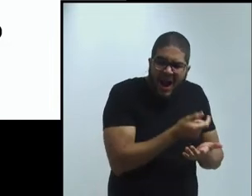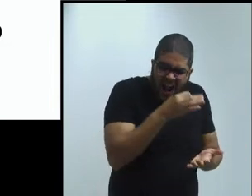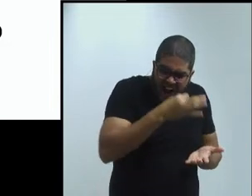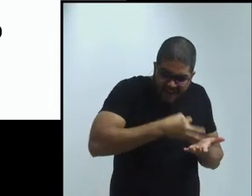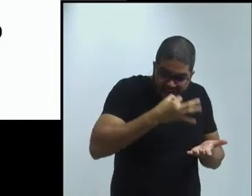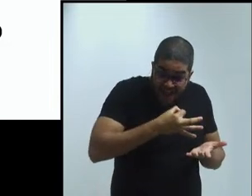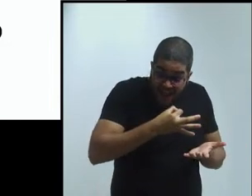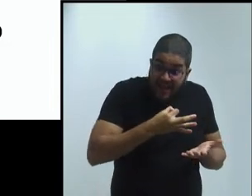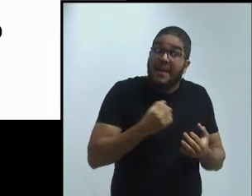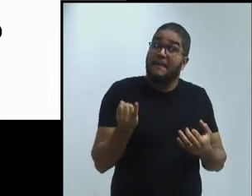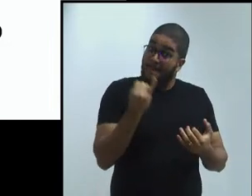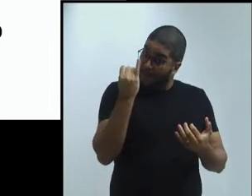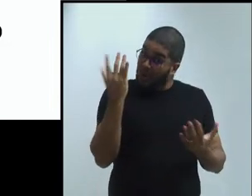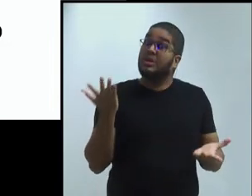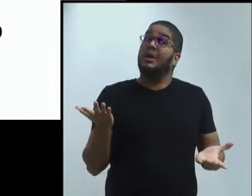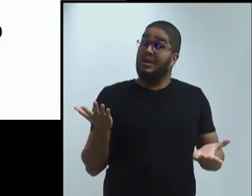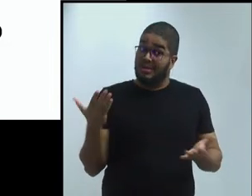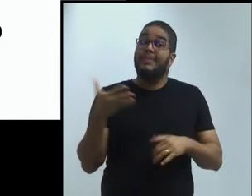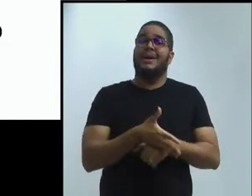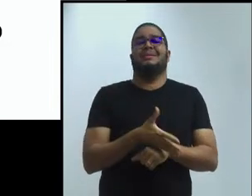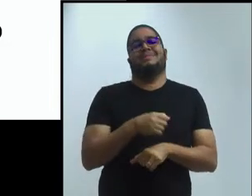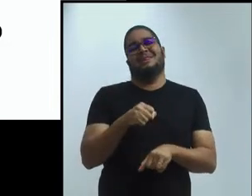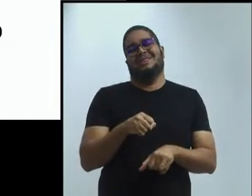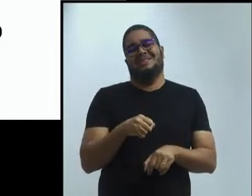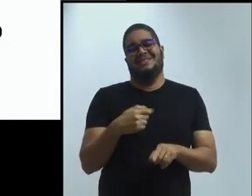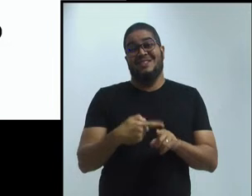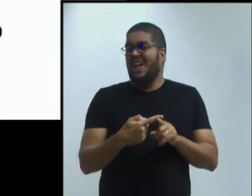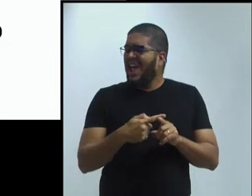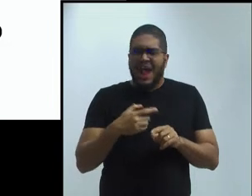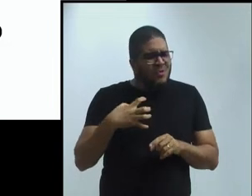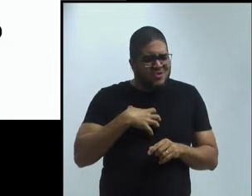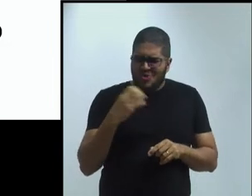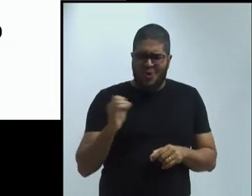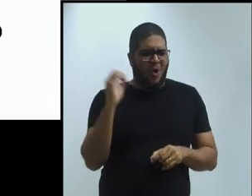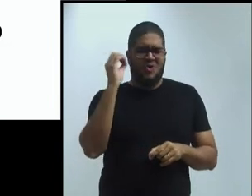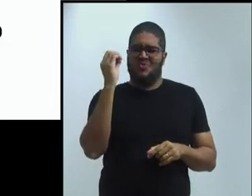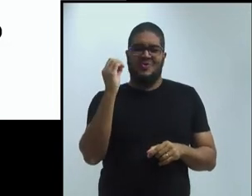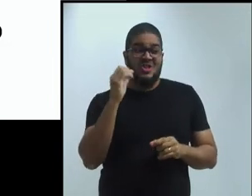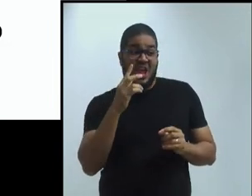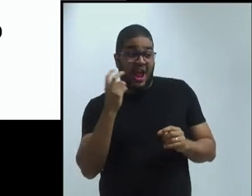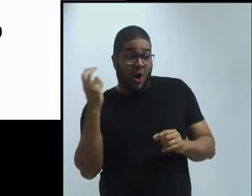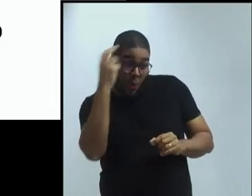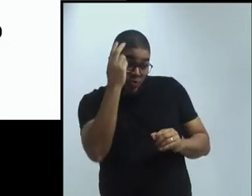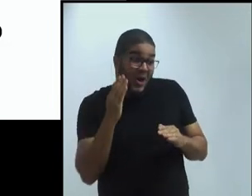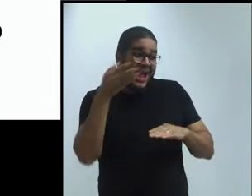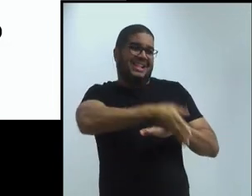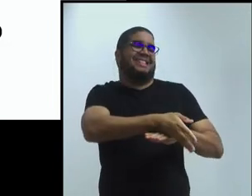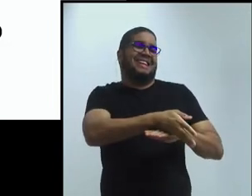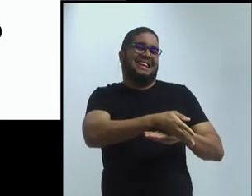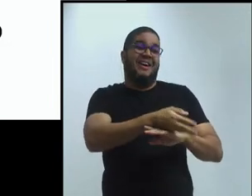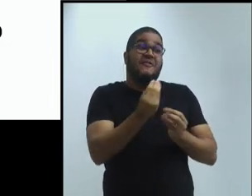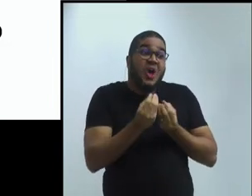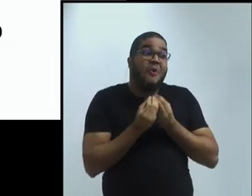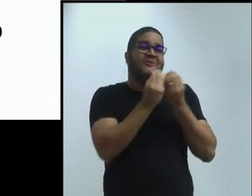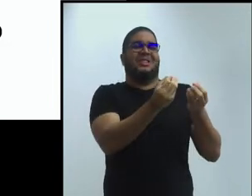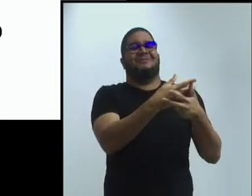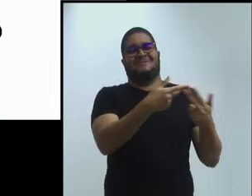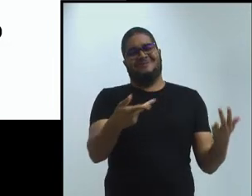-graduação, onde vocês estarão, no laboratório onde vocês estarão, que precisarão de alguma coisa de vocês.